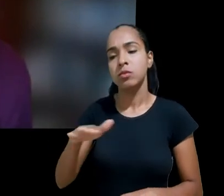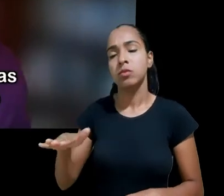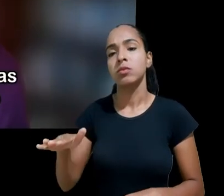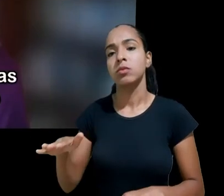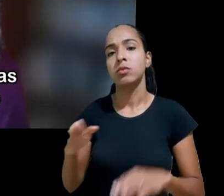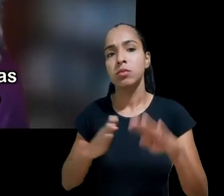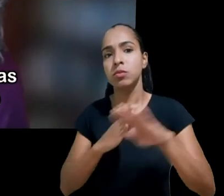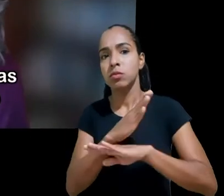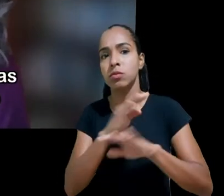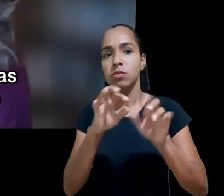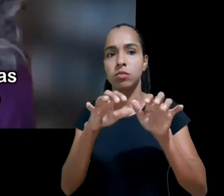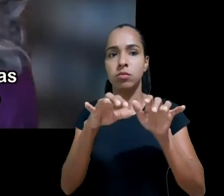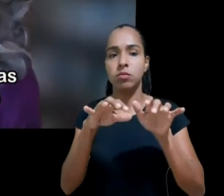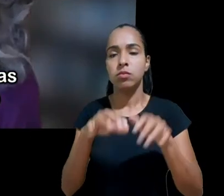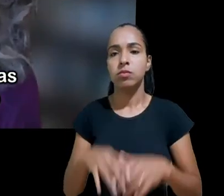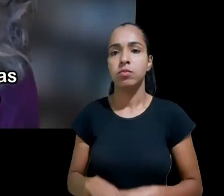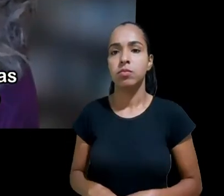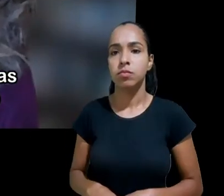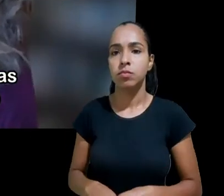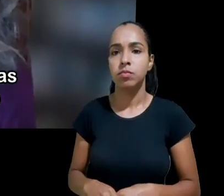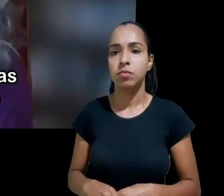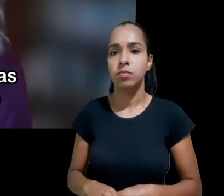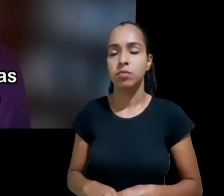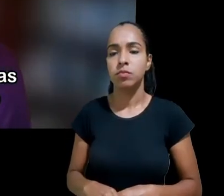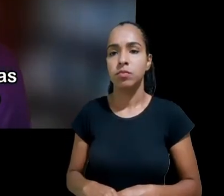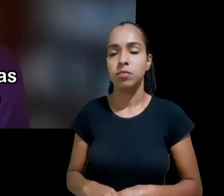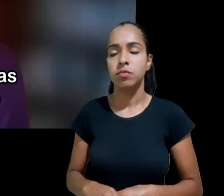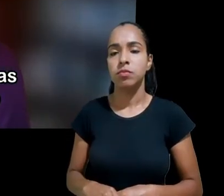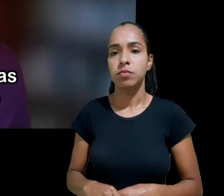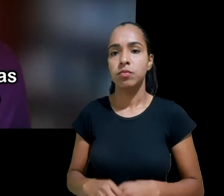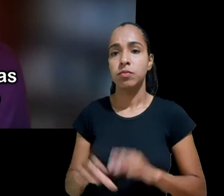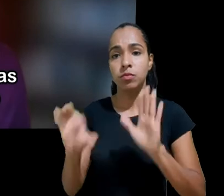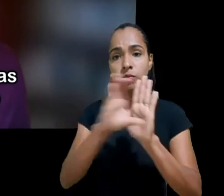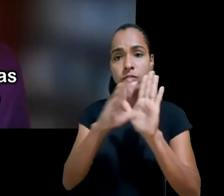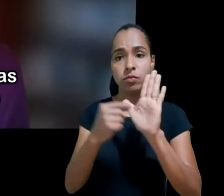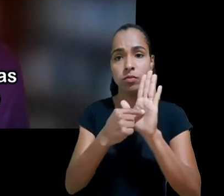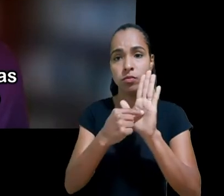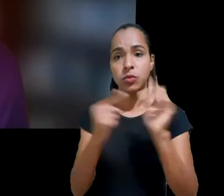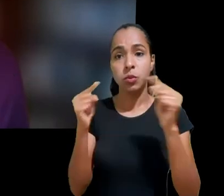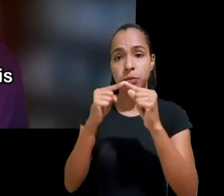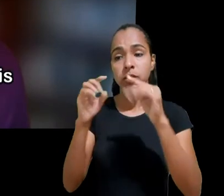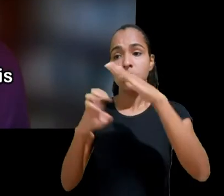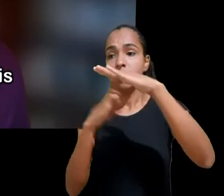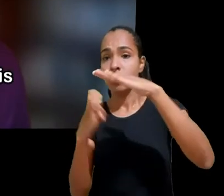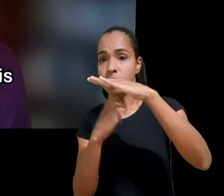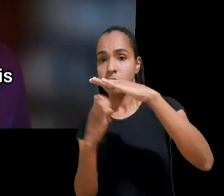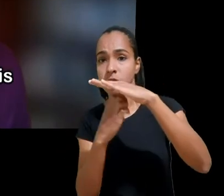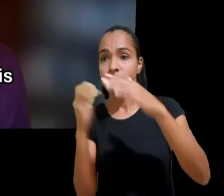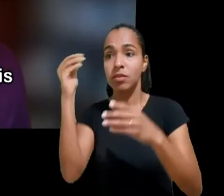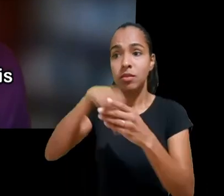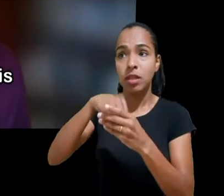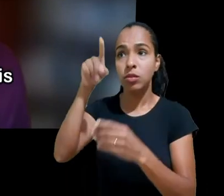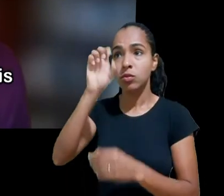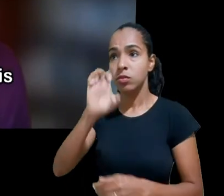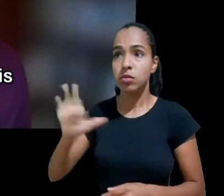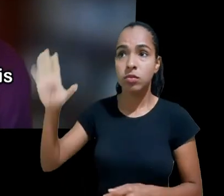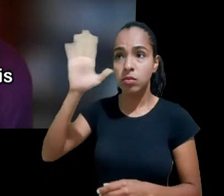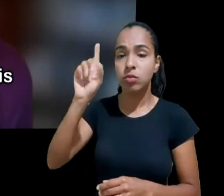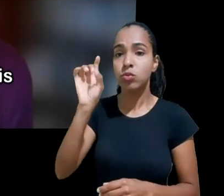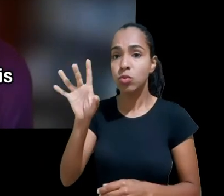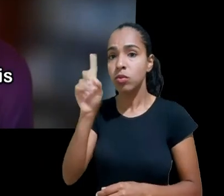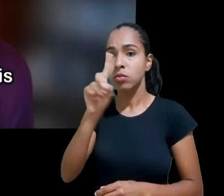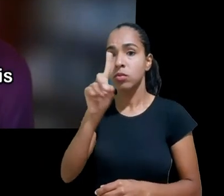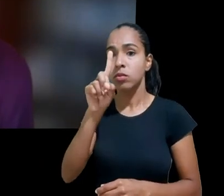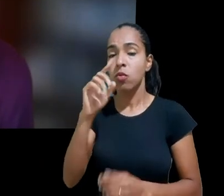e o código se aplica a empresas dentro e fora do Reino Unido que processem dados pessoais de crianças britânicas